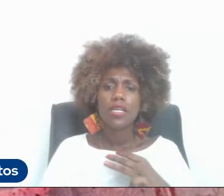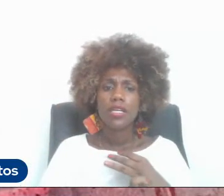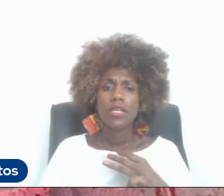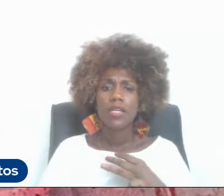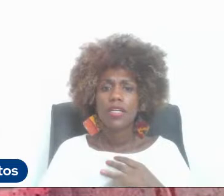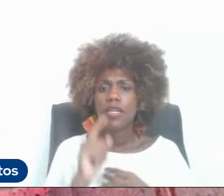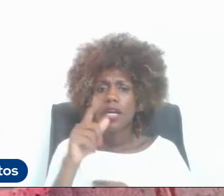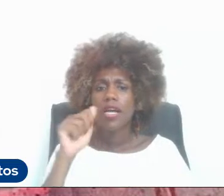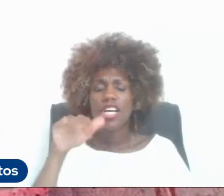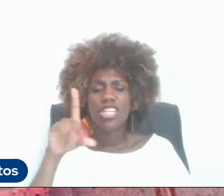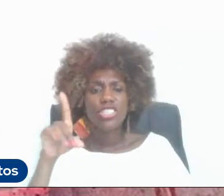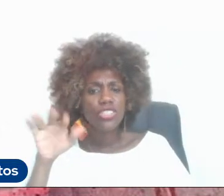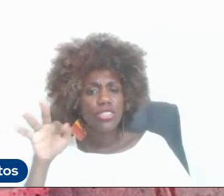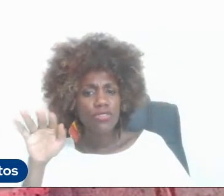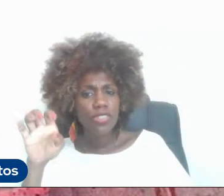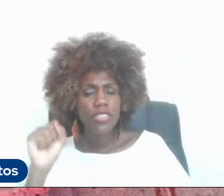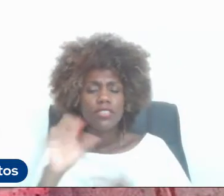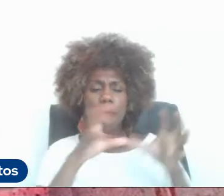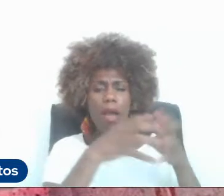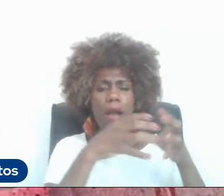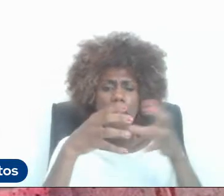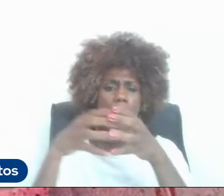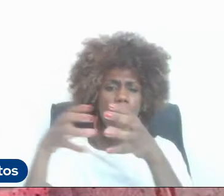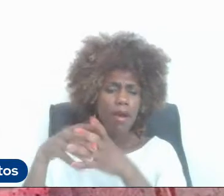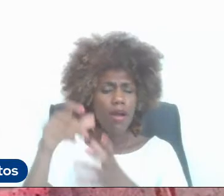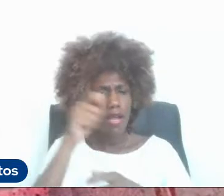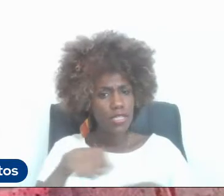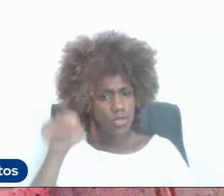Andifes, enfim, várias associações.